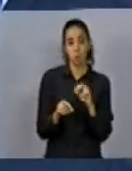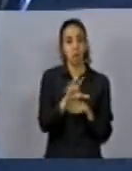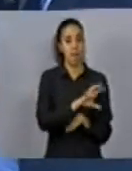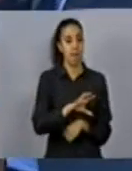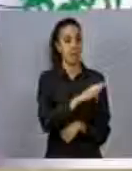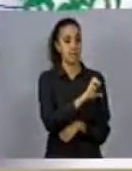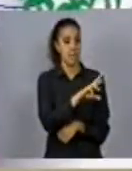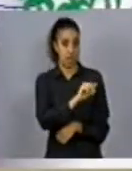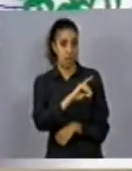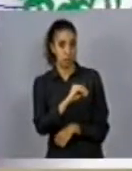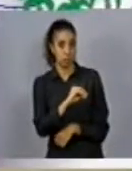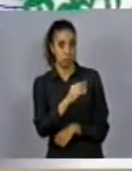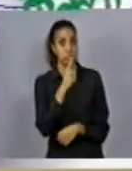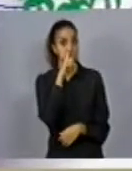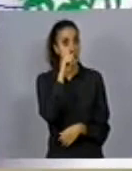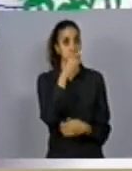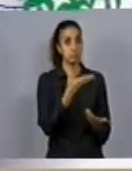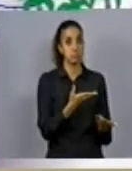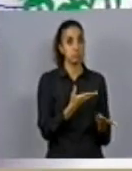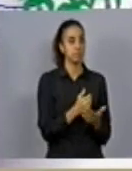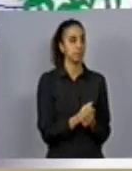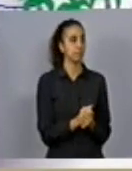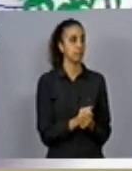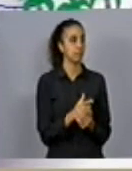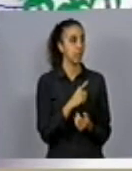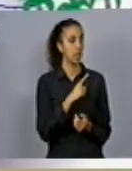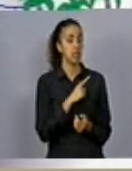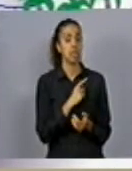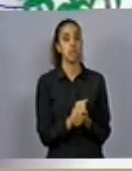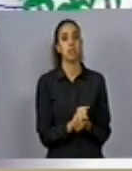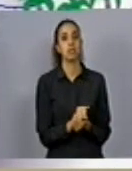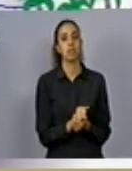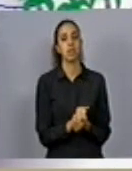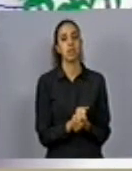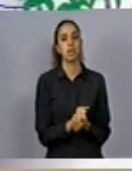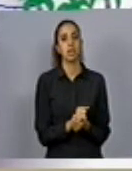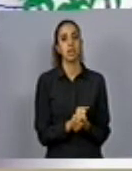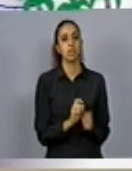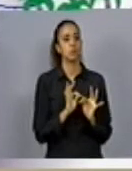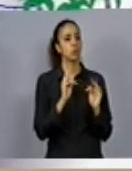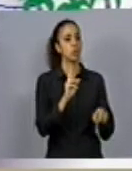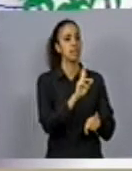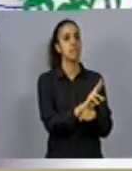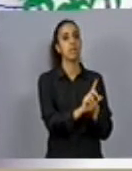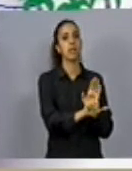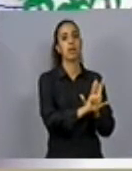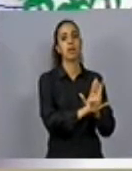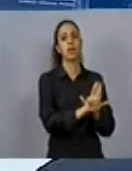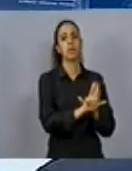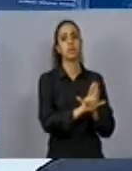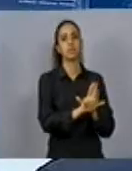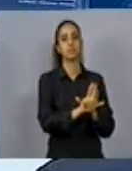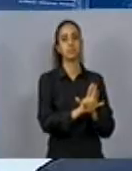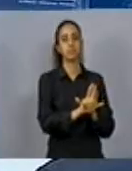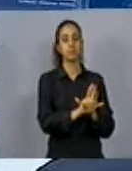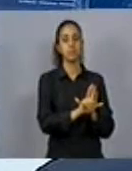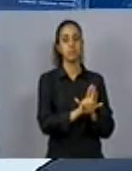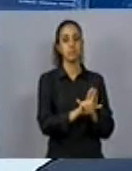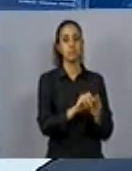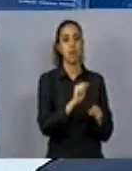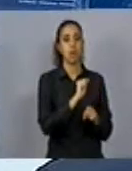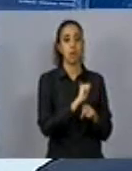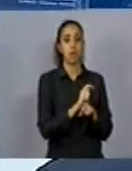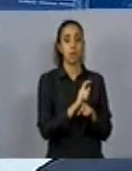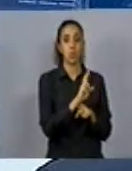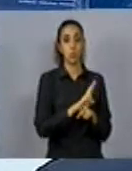um bioma ameaçado, se ter uma situação de que toda reserva legal vai se dar a sua locação em cima